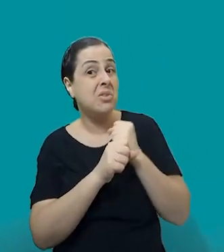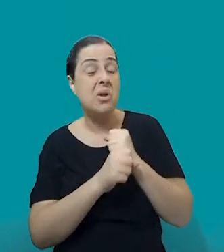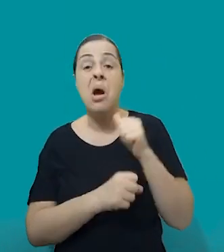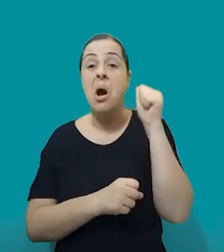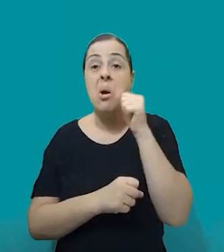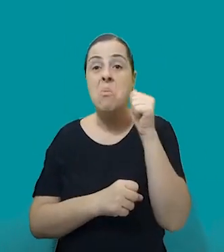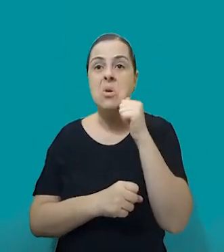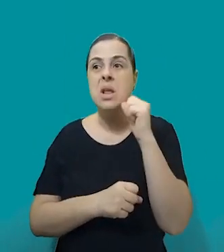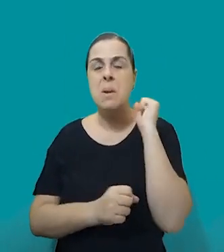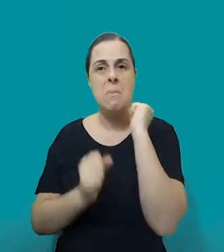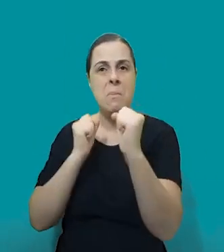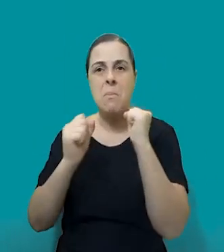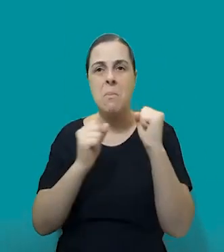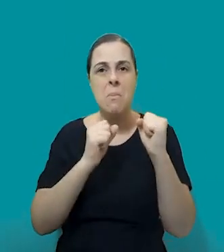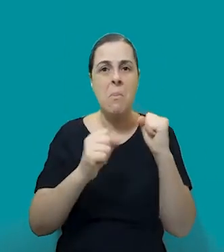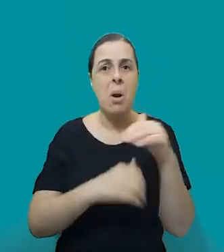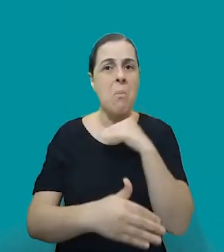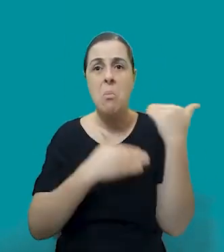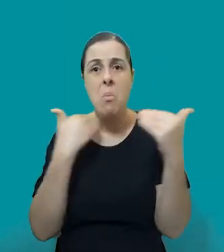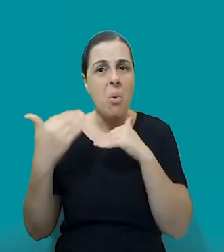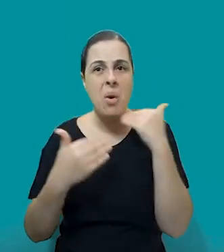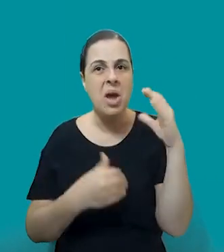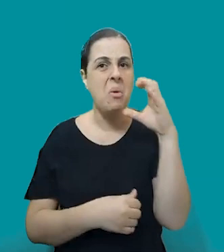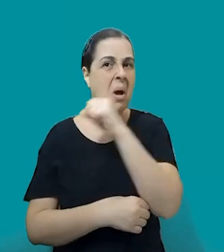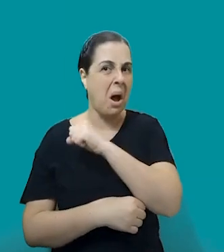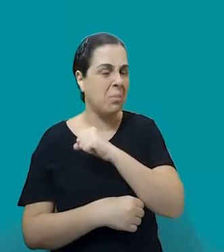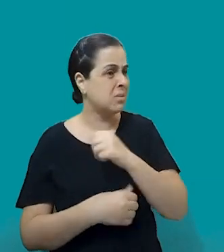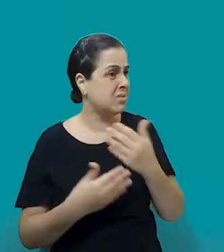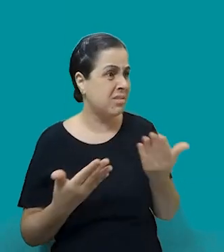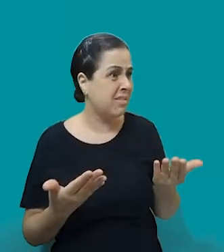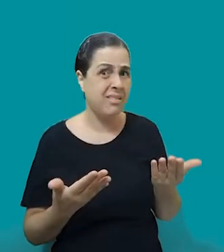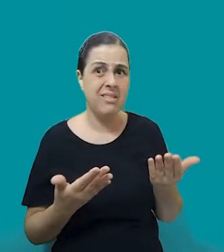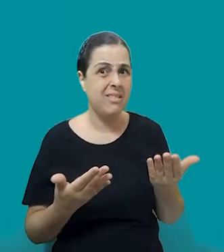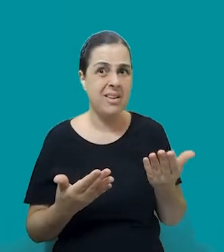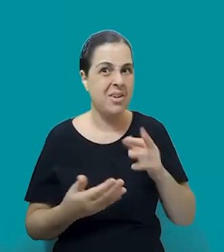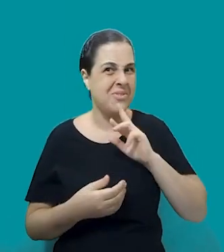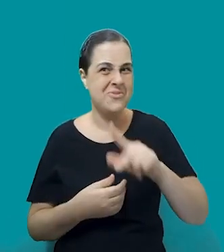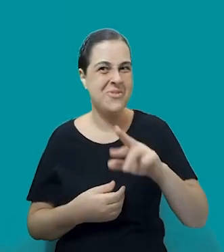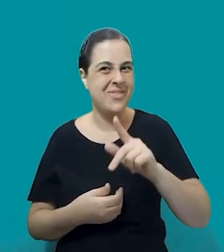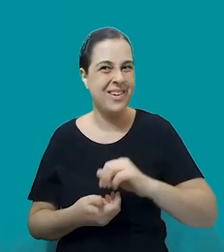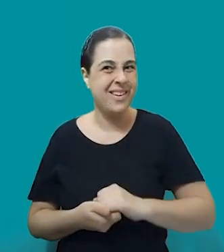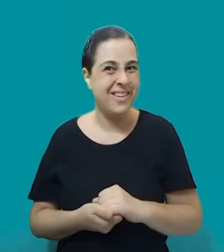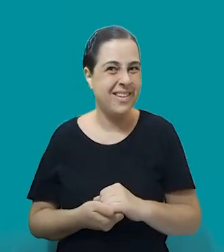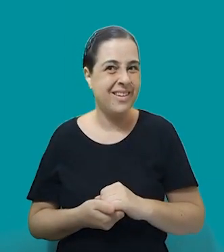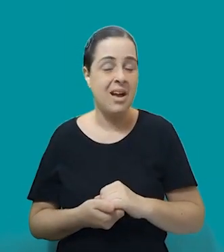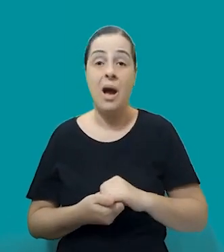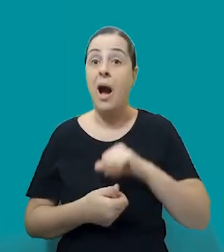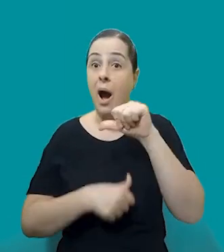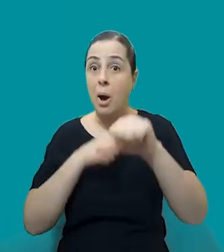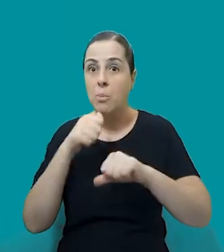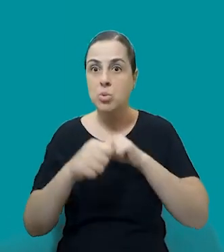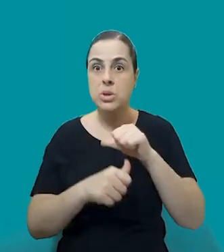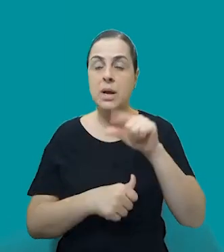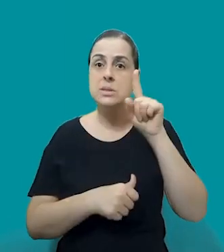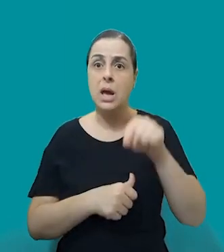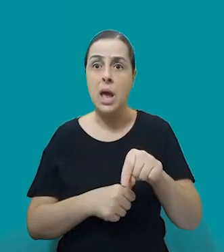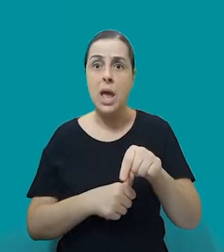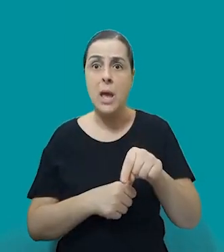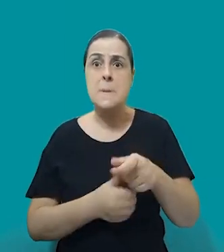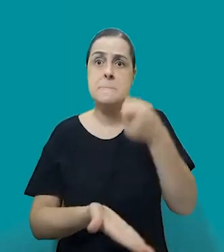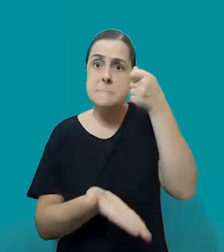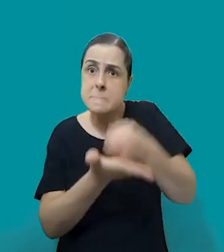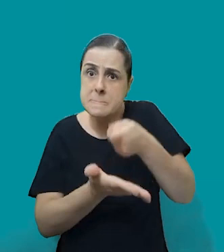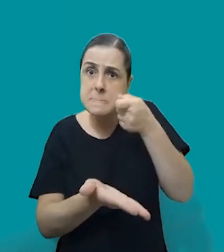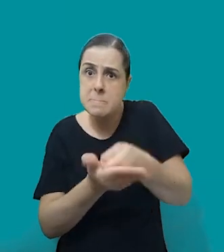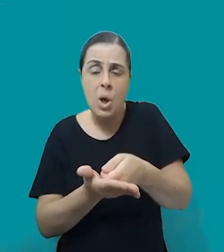feminicídio, não foi rápido. O fato é que eu, assim, cada vez mais eu vejo que a mudança, ela vai vir a fórceps, né? A gente não vai conseguir fazer a